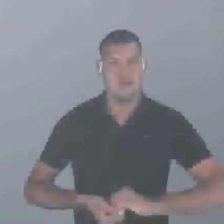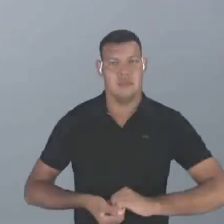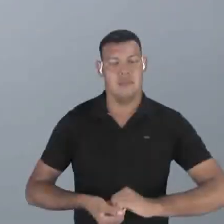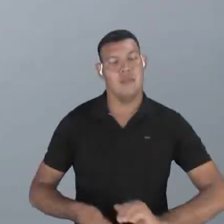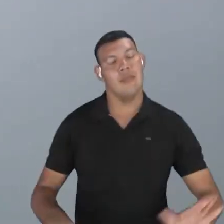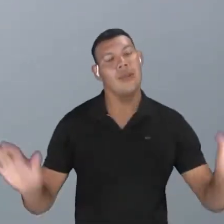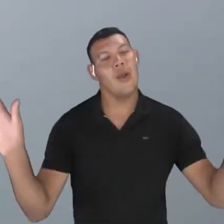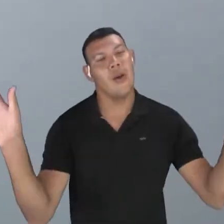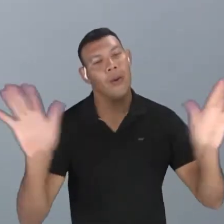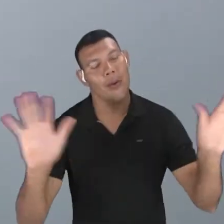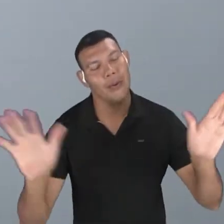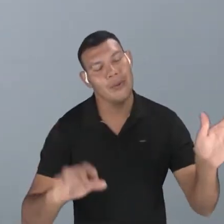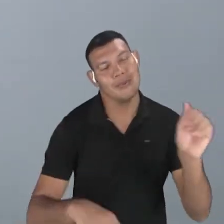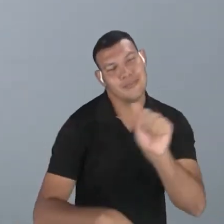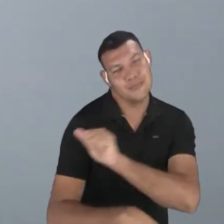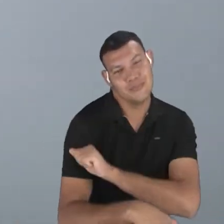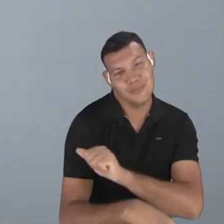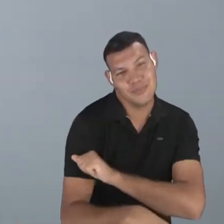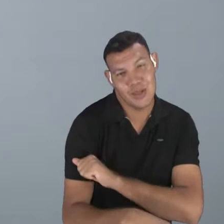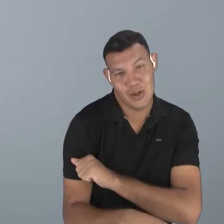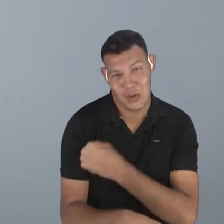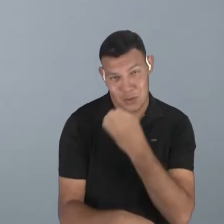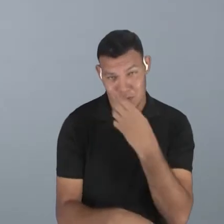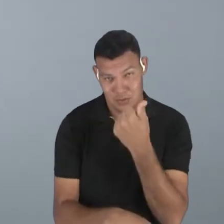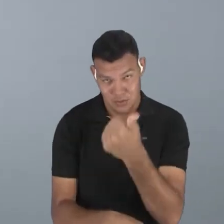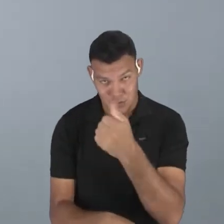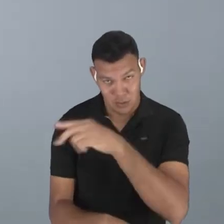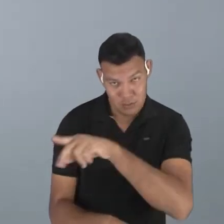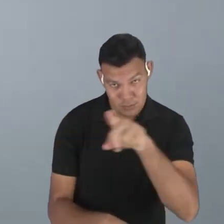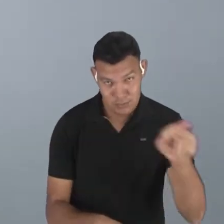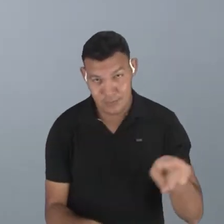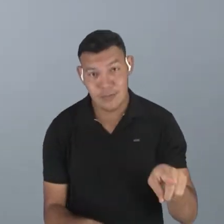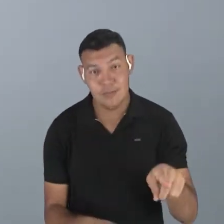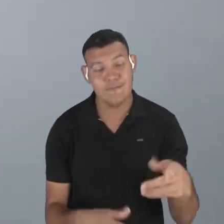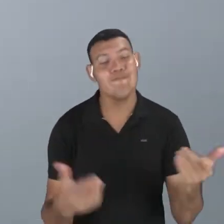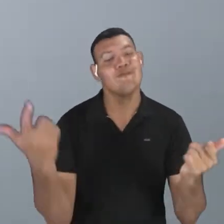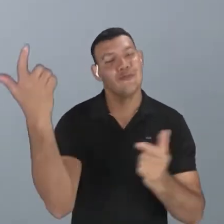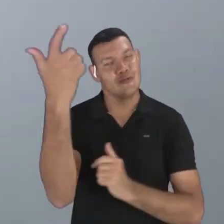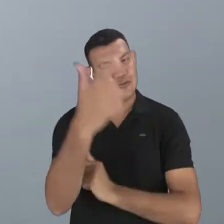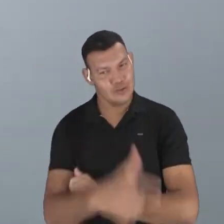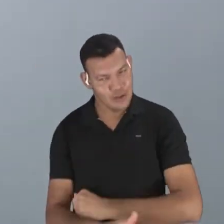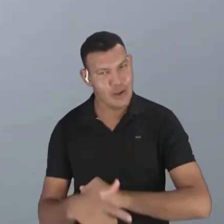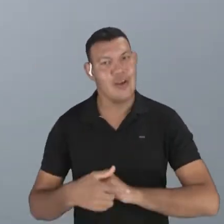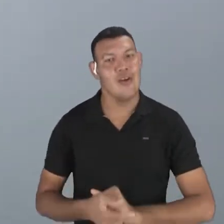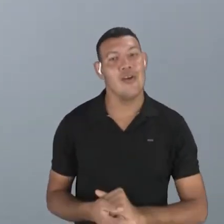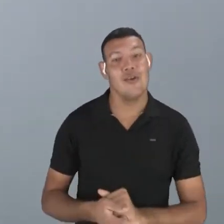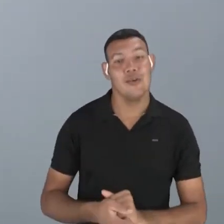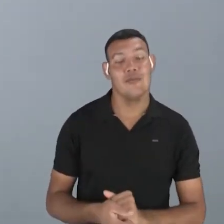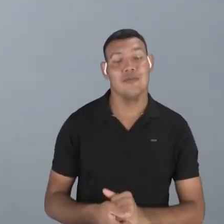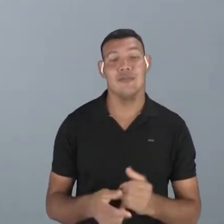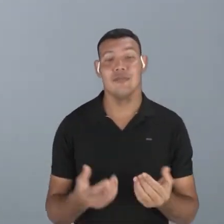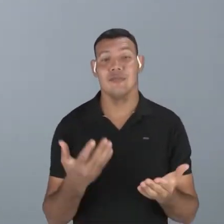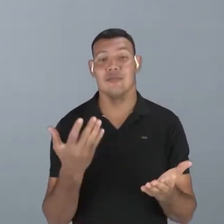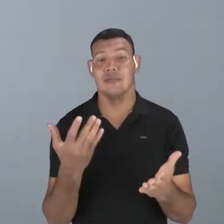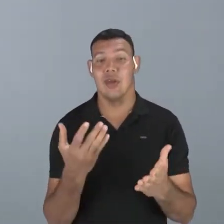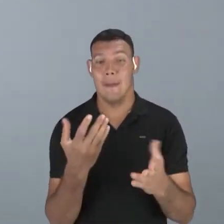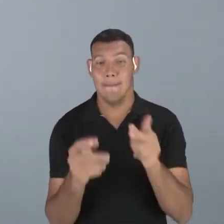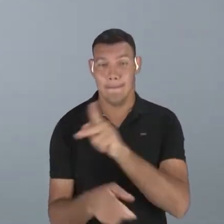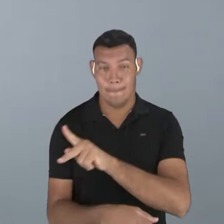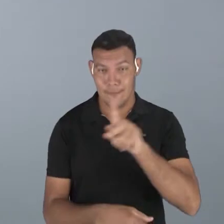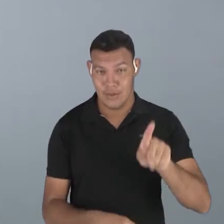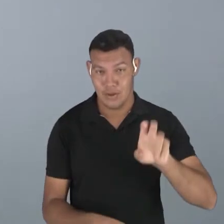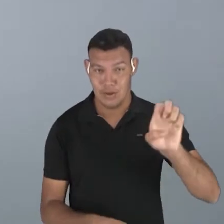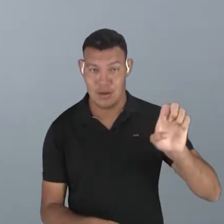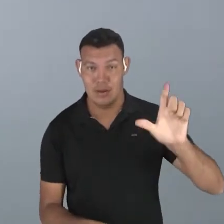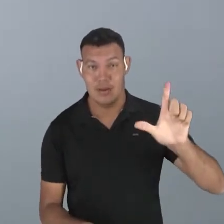Olá, queridos alunos, tudo bem com vocês? Estou aqui mais uma vez, sou a professora Elívia Soares de